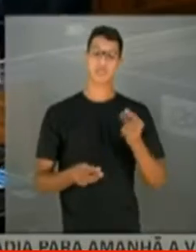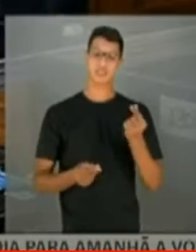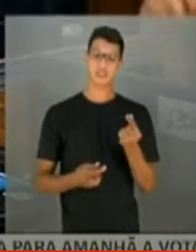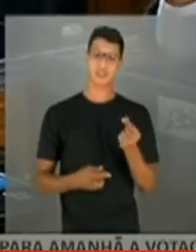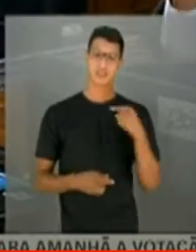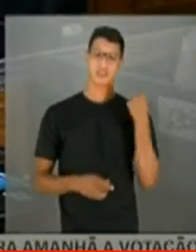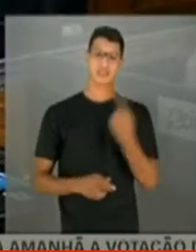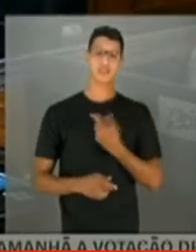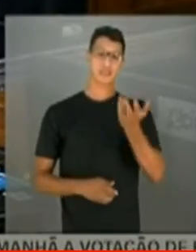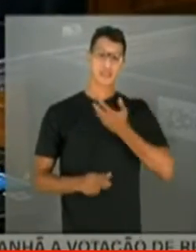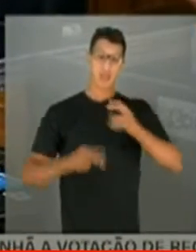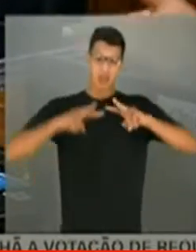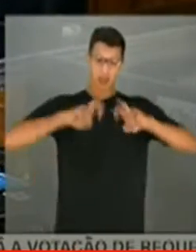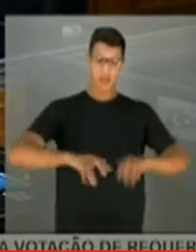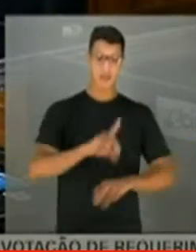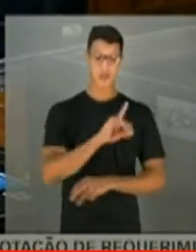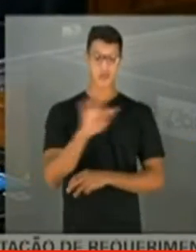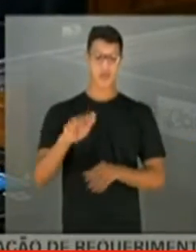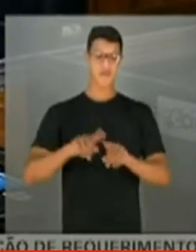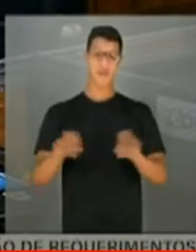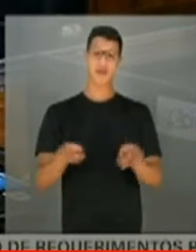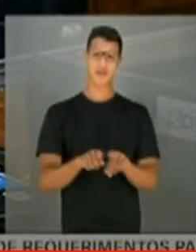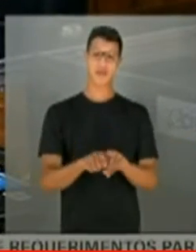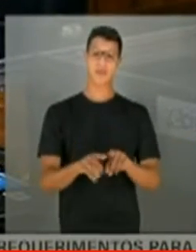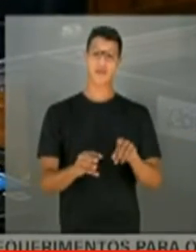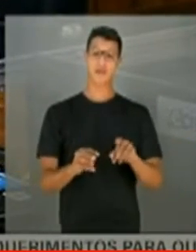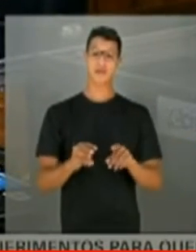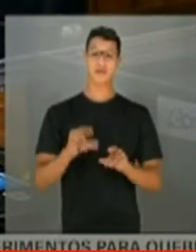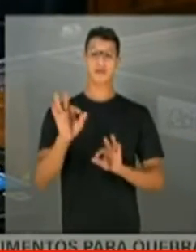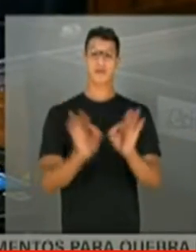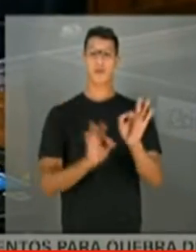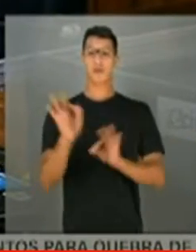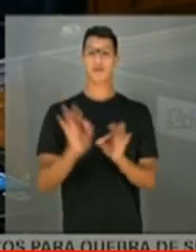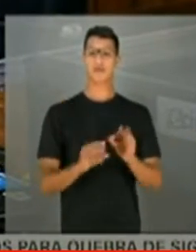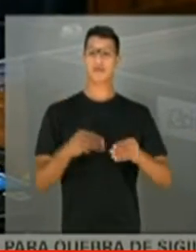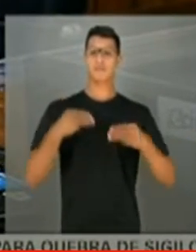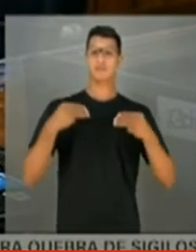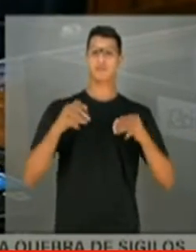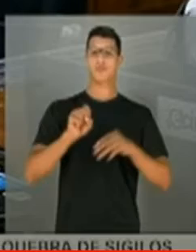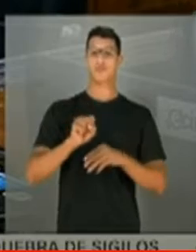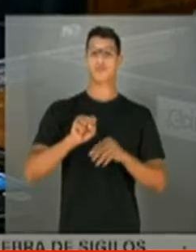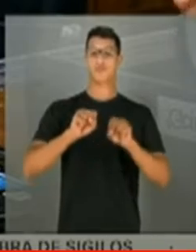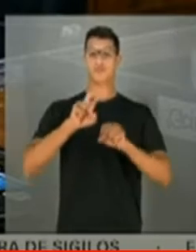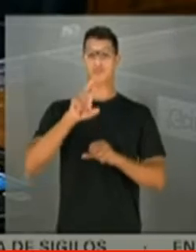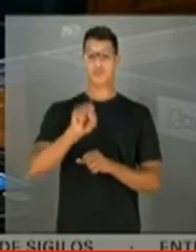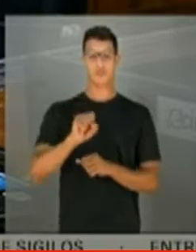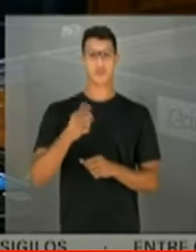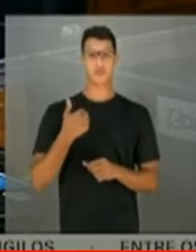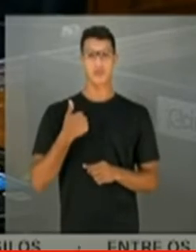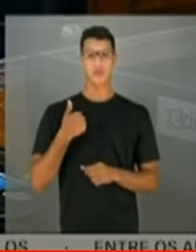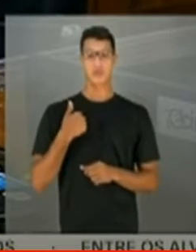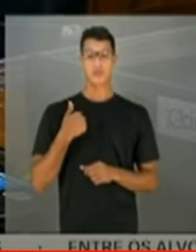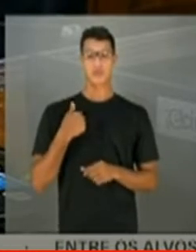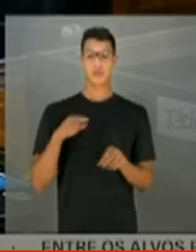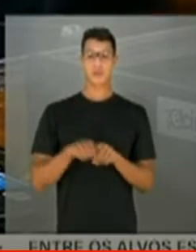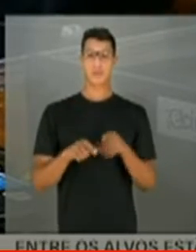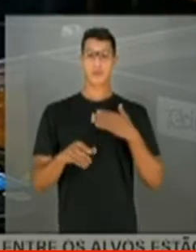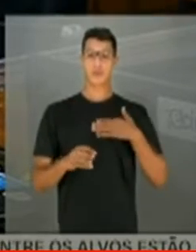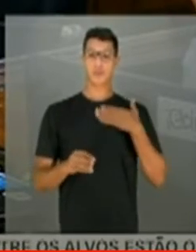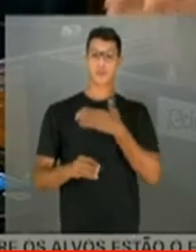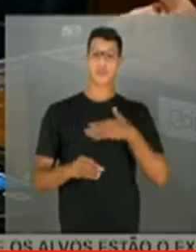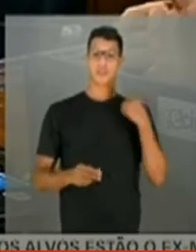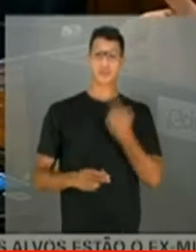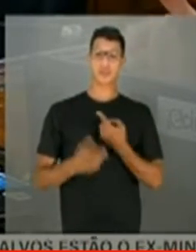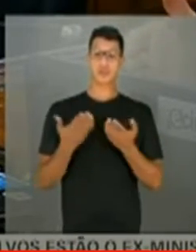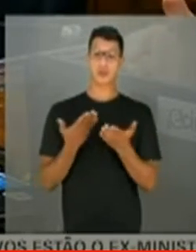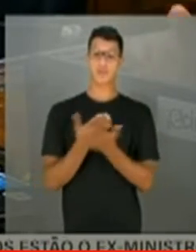e que a gente quer apurar no DF, mas também organizar isso no sistema de saúde. Eu, inclusive, gostaria que a gente